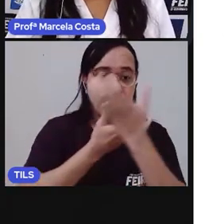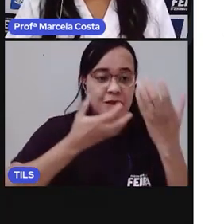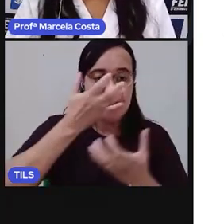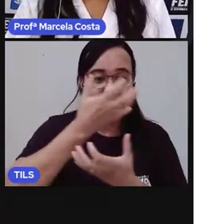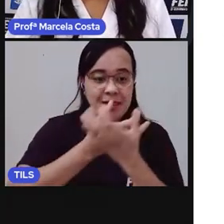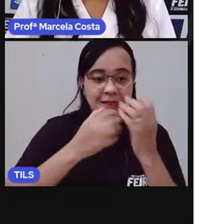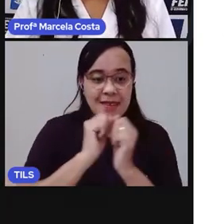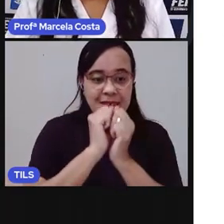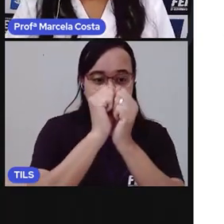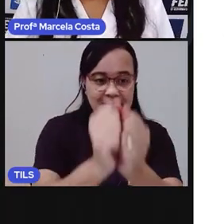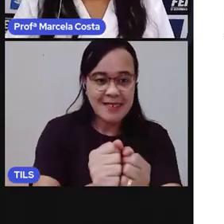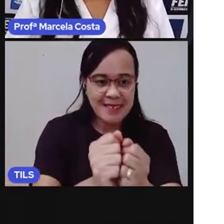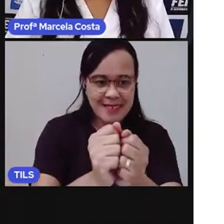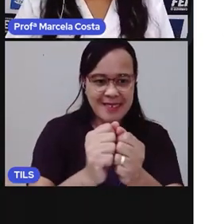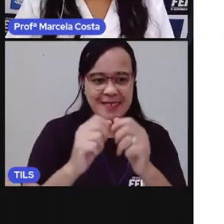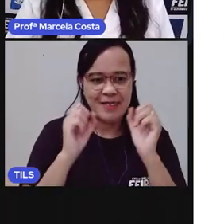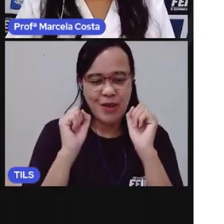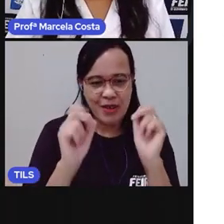Tá?